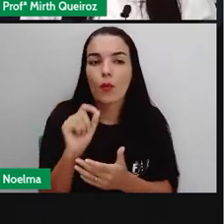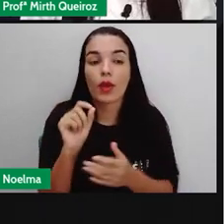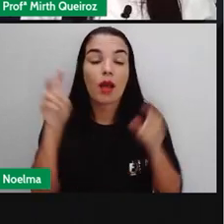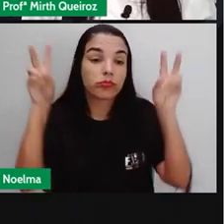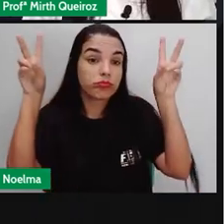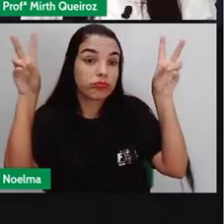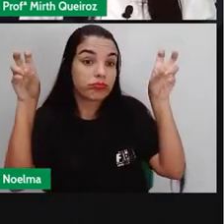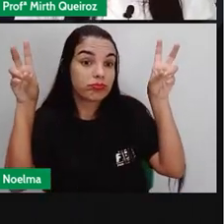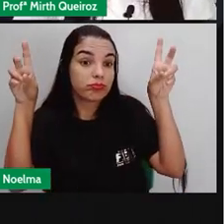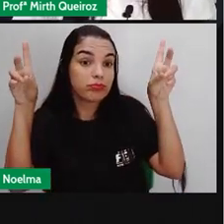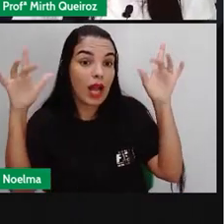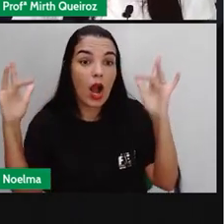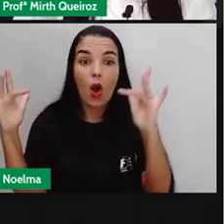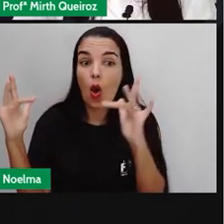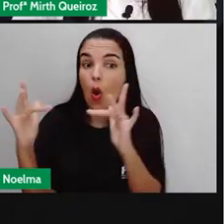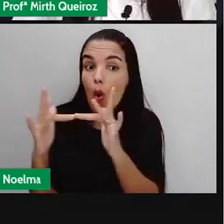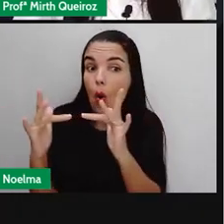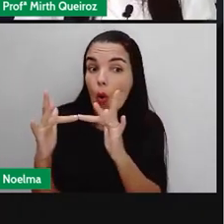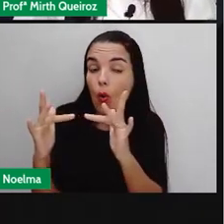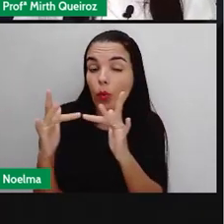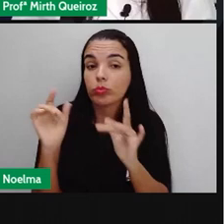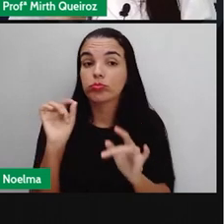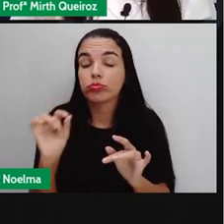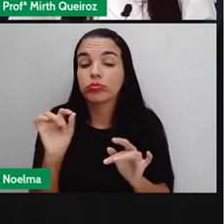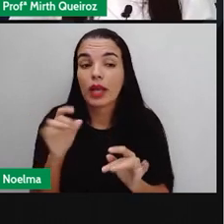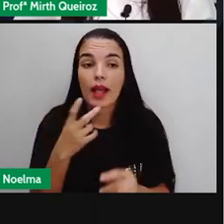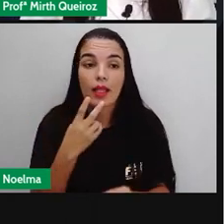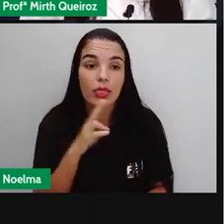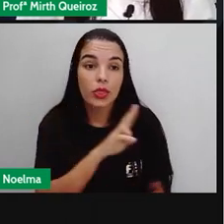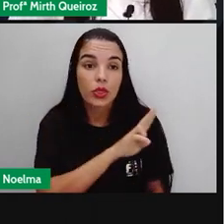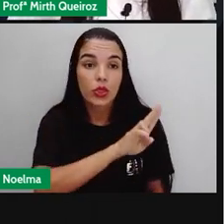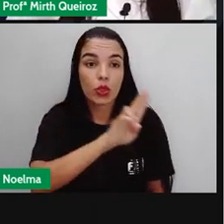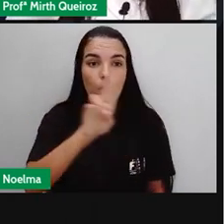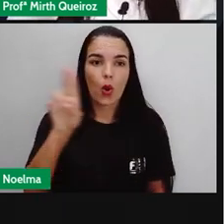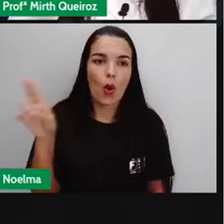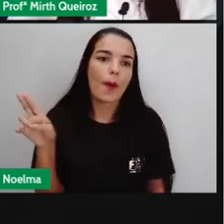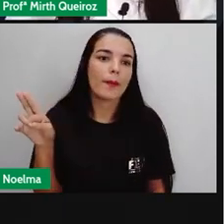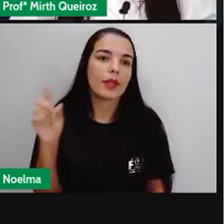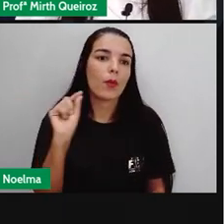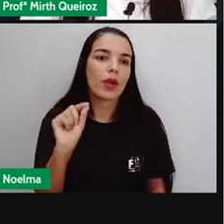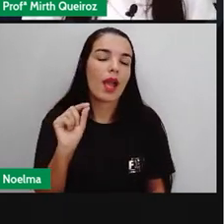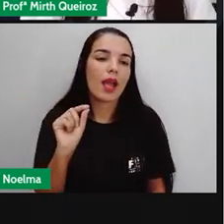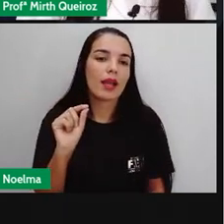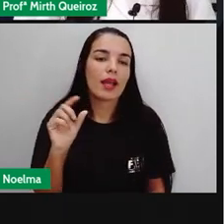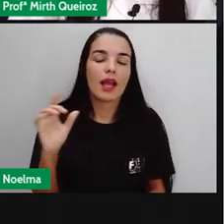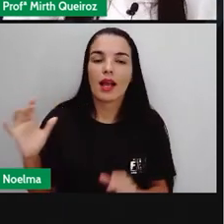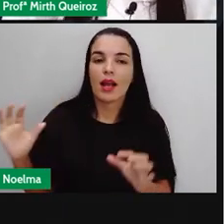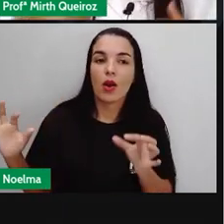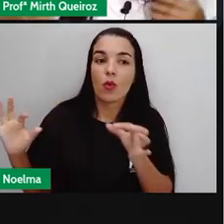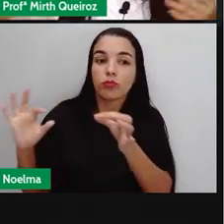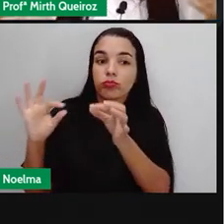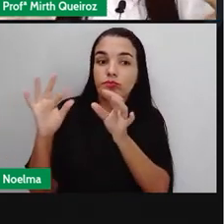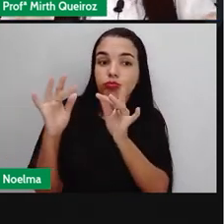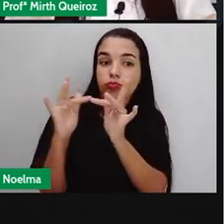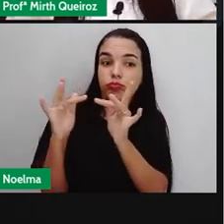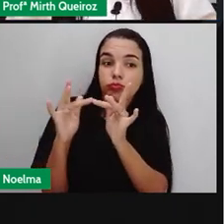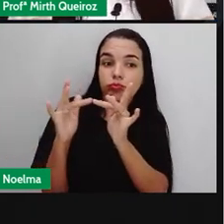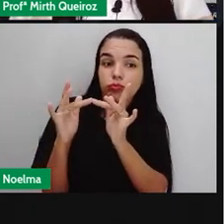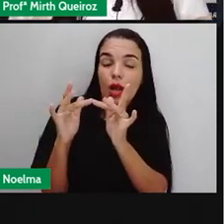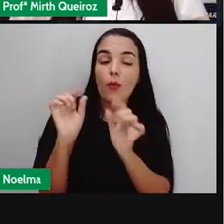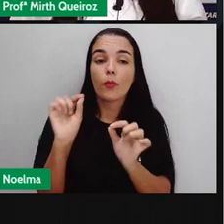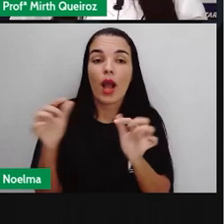sobre concordância nominal. Como o próprio nome diz, concordância nominal. O que tem que